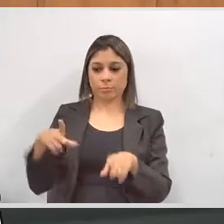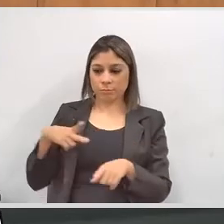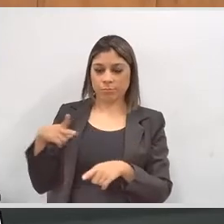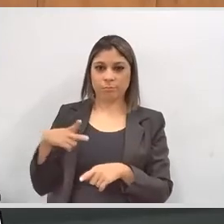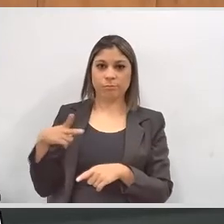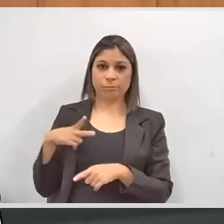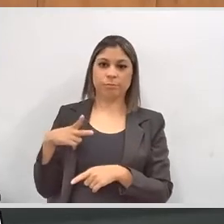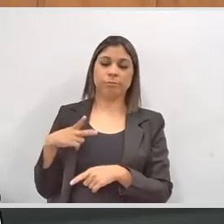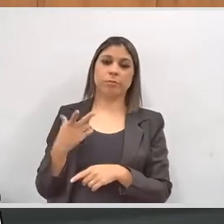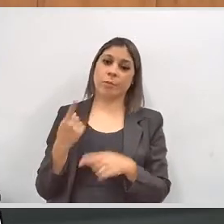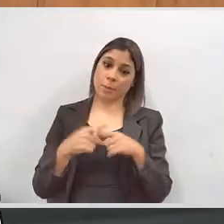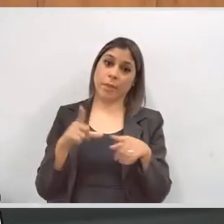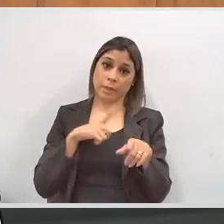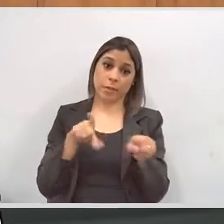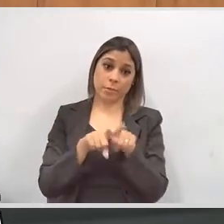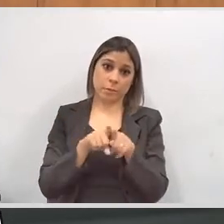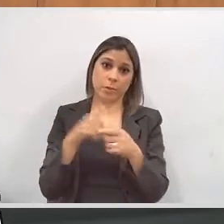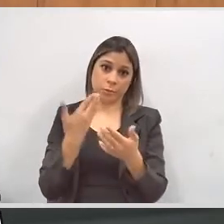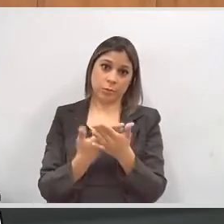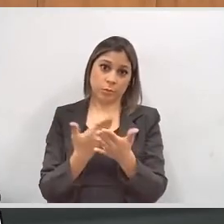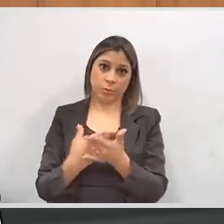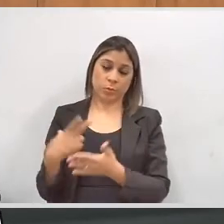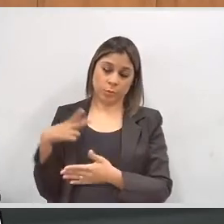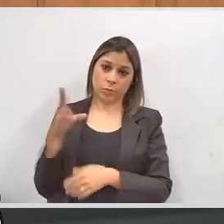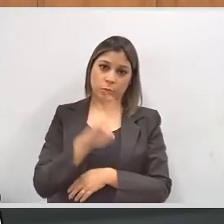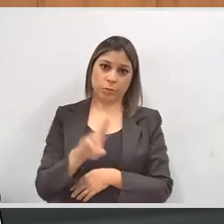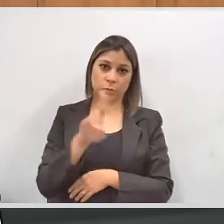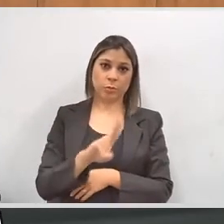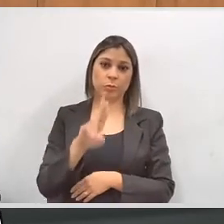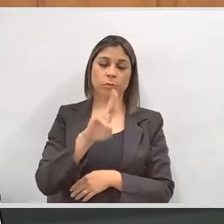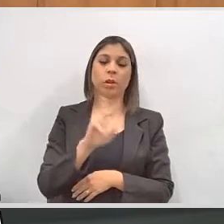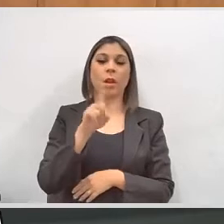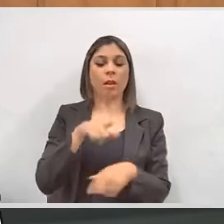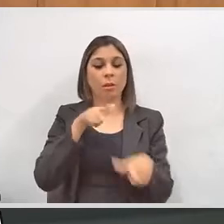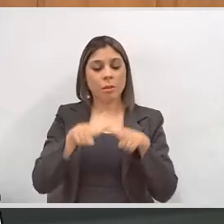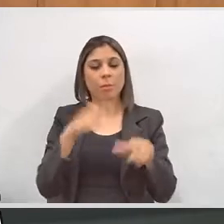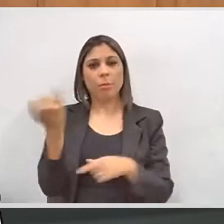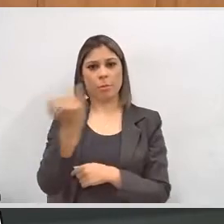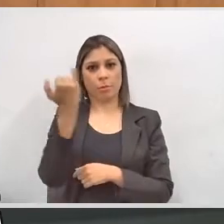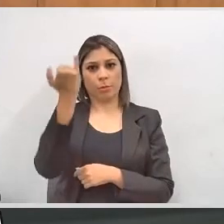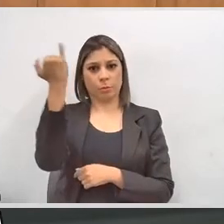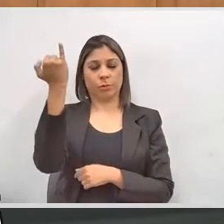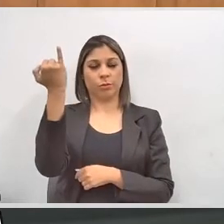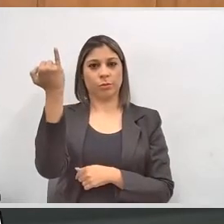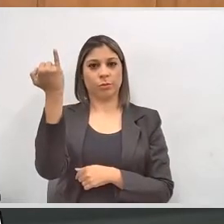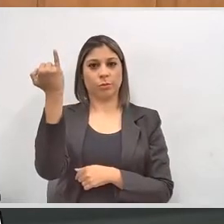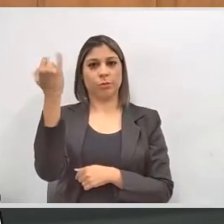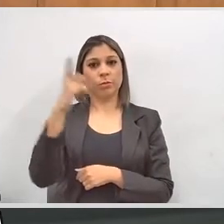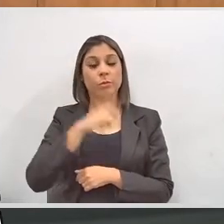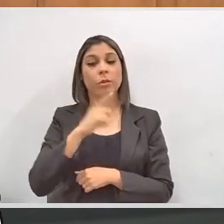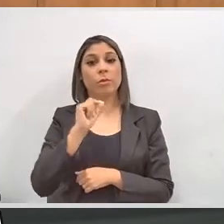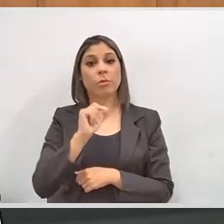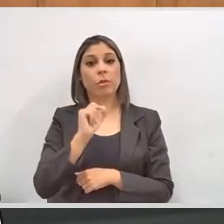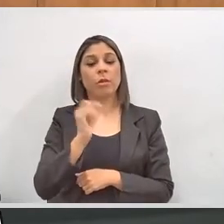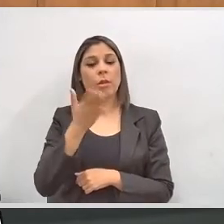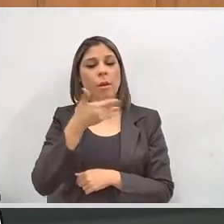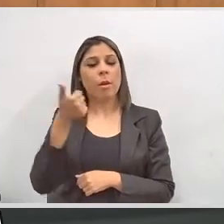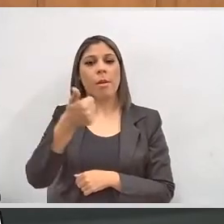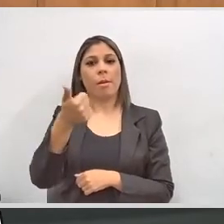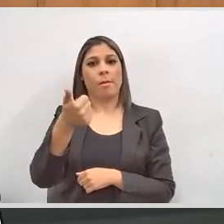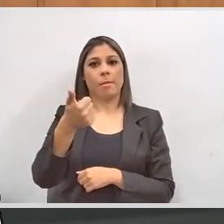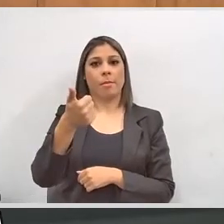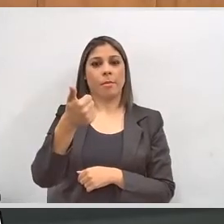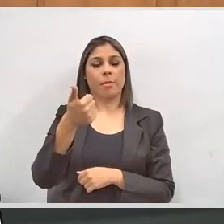prédios de particulares também que são utilizados, é uma ação de grande importância para que haja melhor